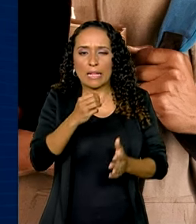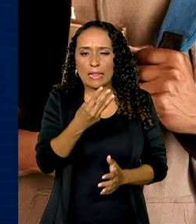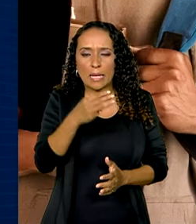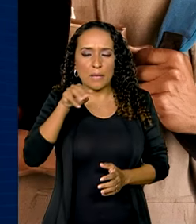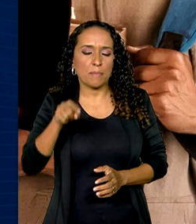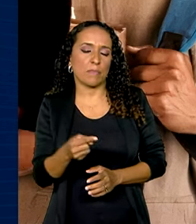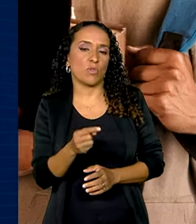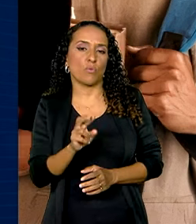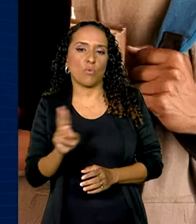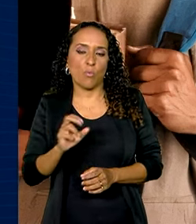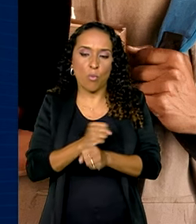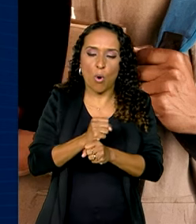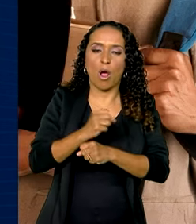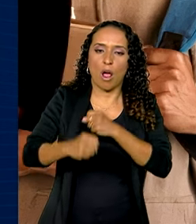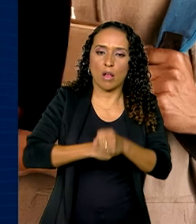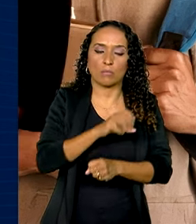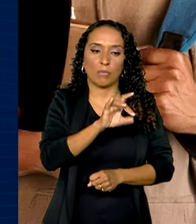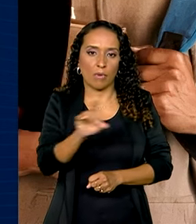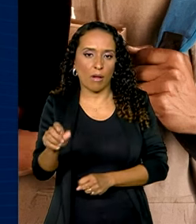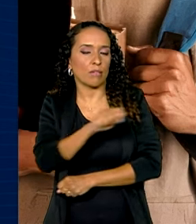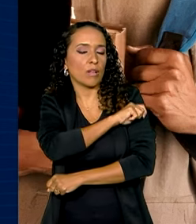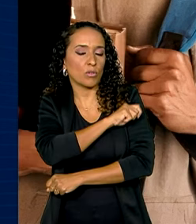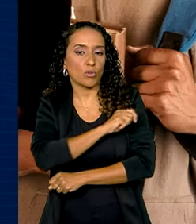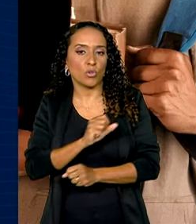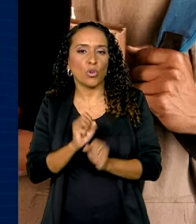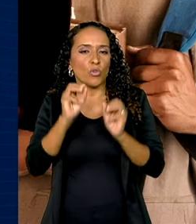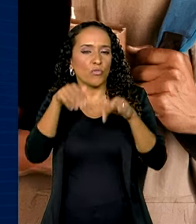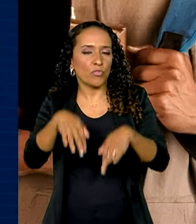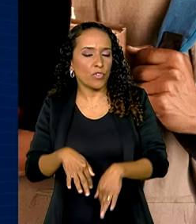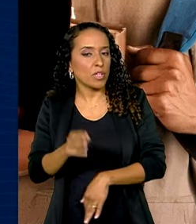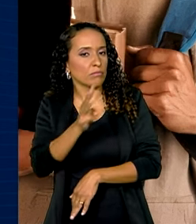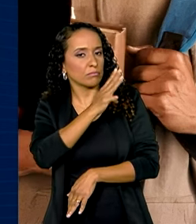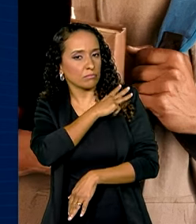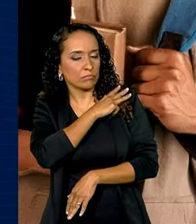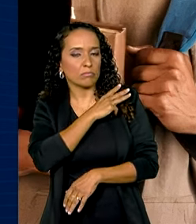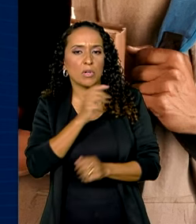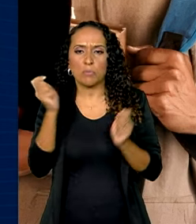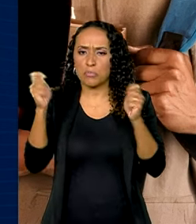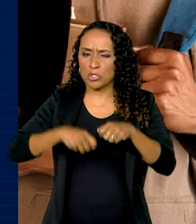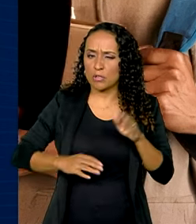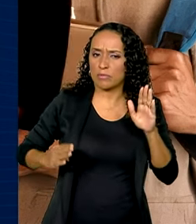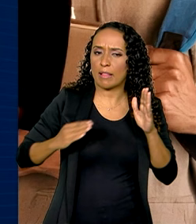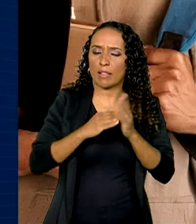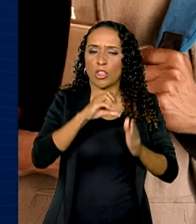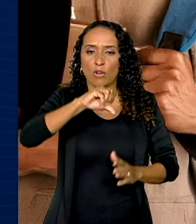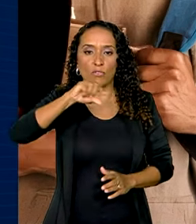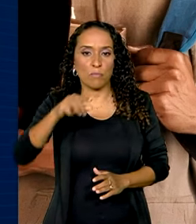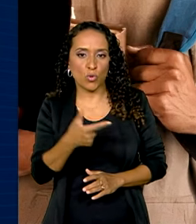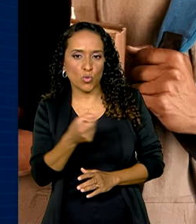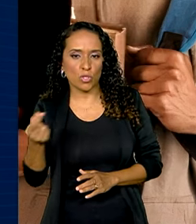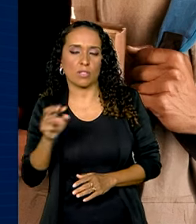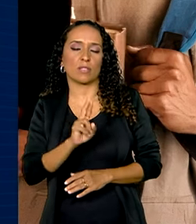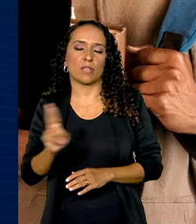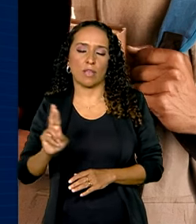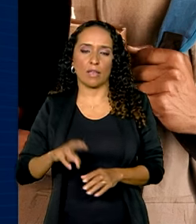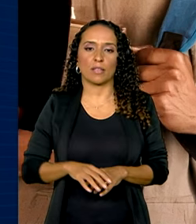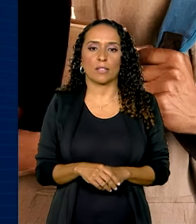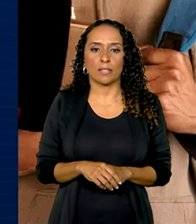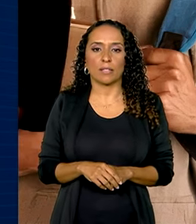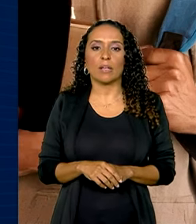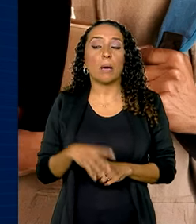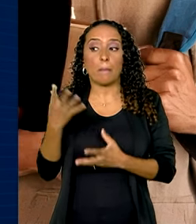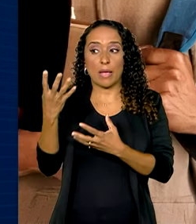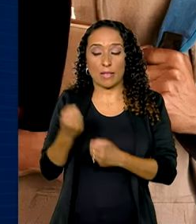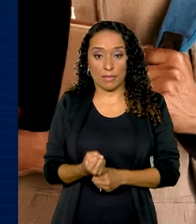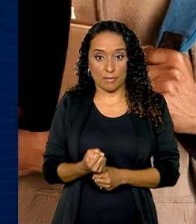por ano por aluno. Ao final do ensino médio, o valor pode atingir R$ 9.200. Para